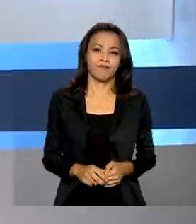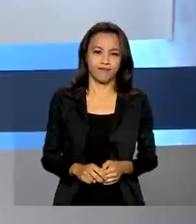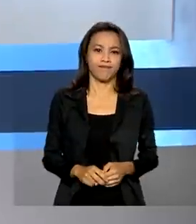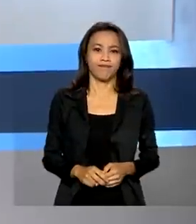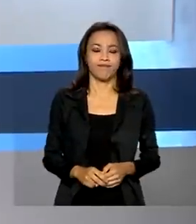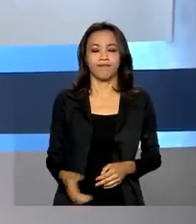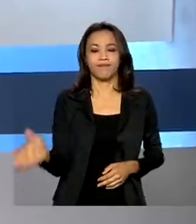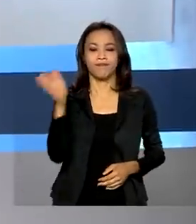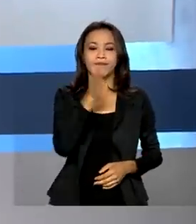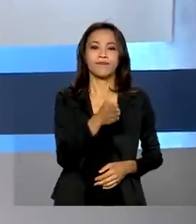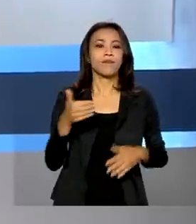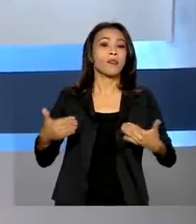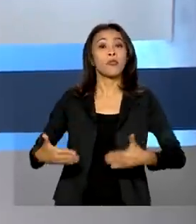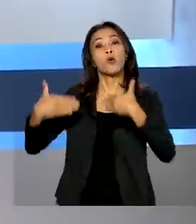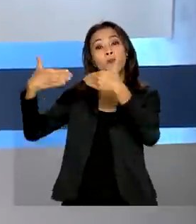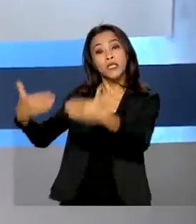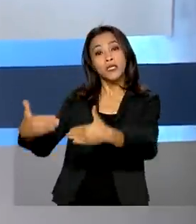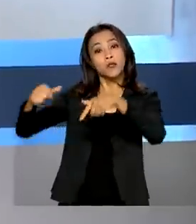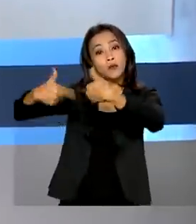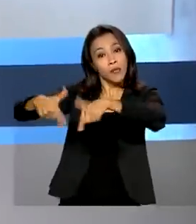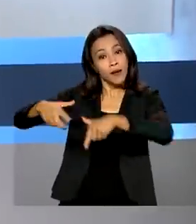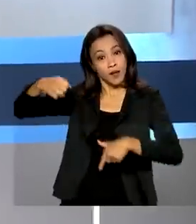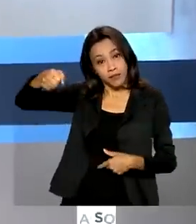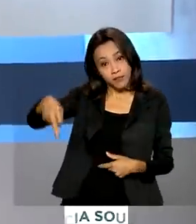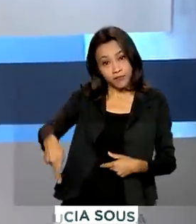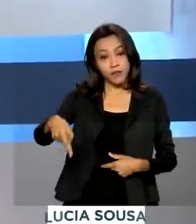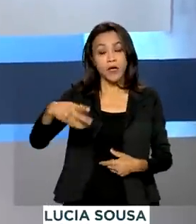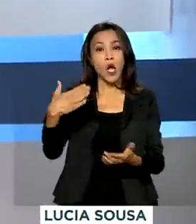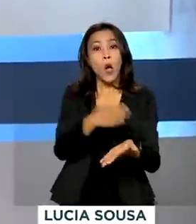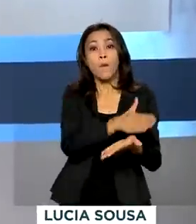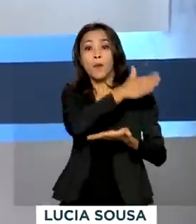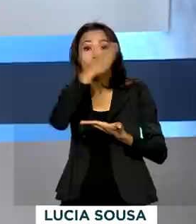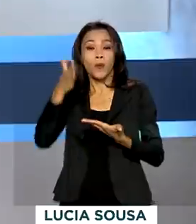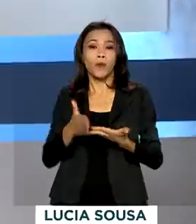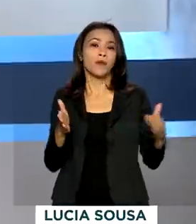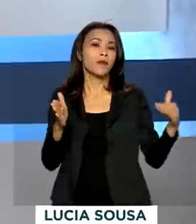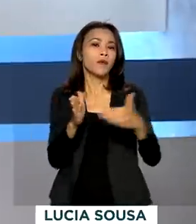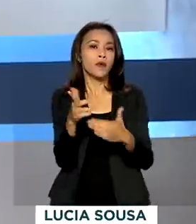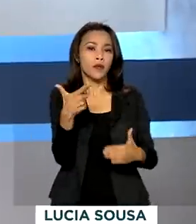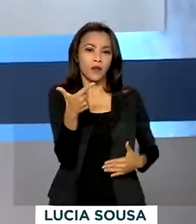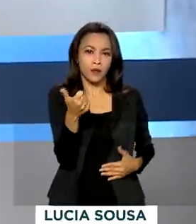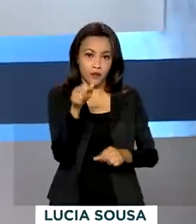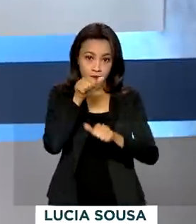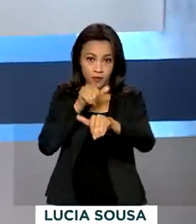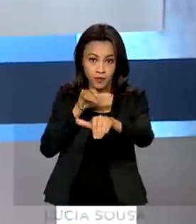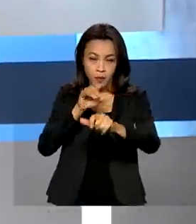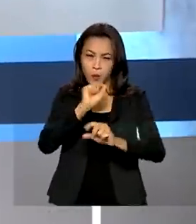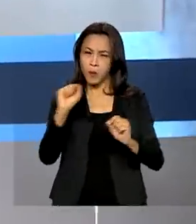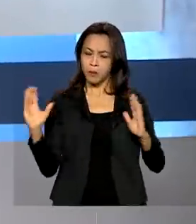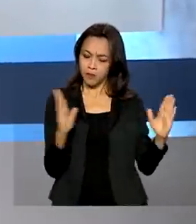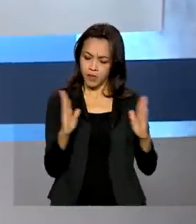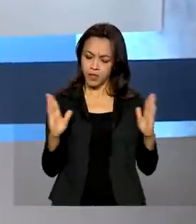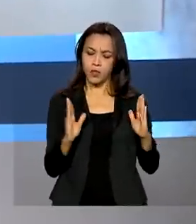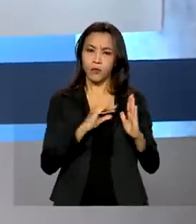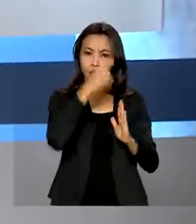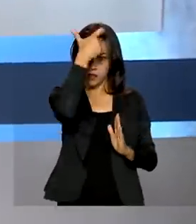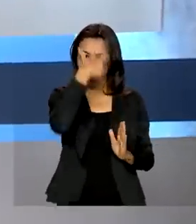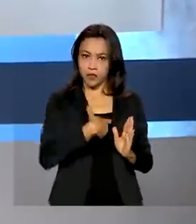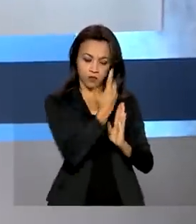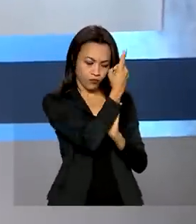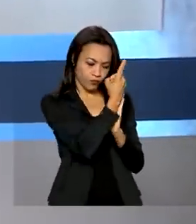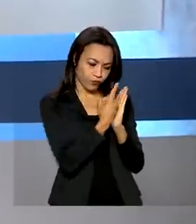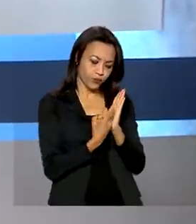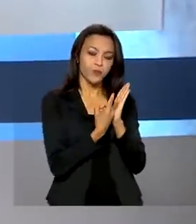O Ministério do Trabalho e Previdência prorrogou até 12 de setembro o prazo de entrega da autodeclaração dos